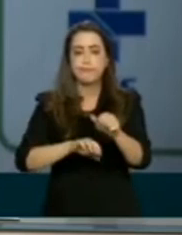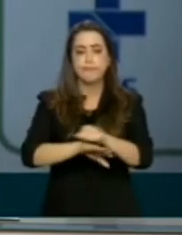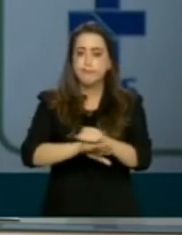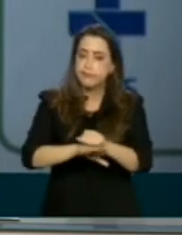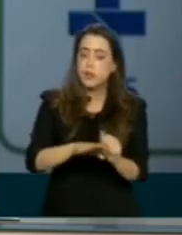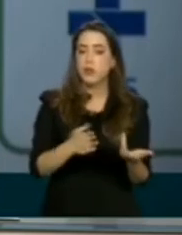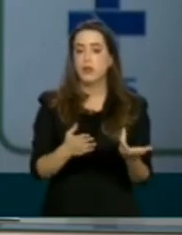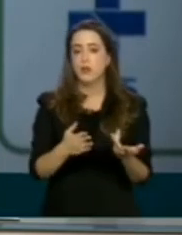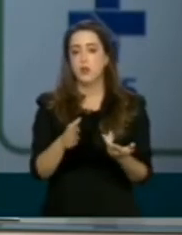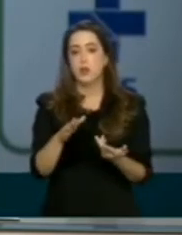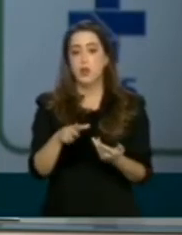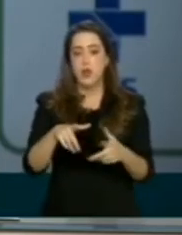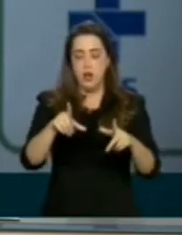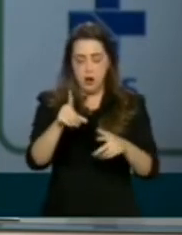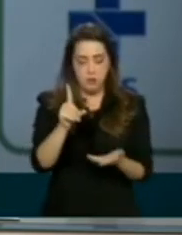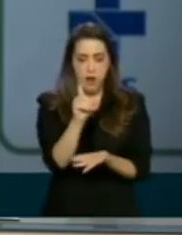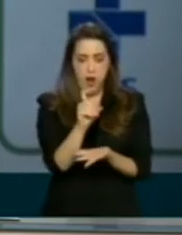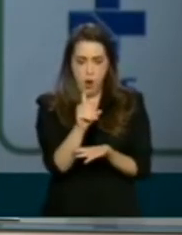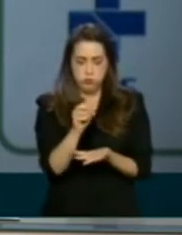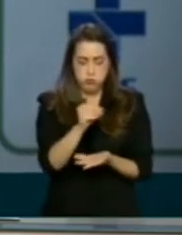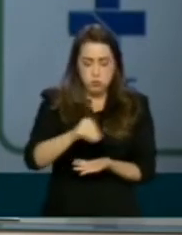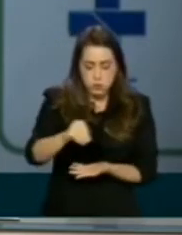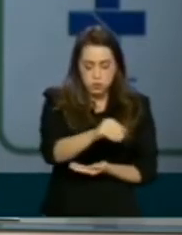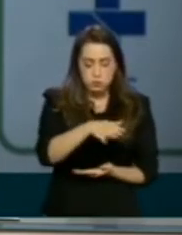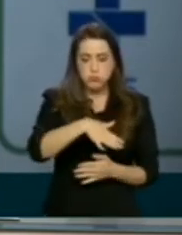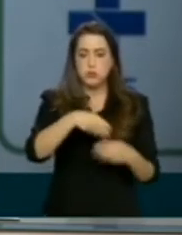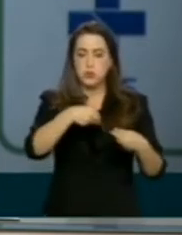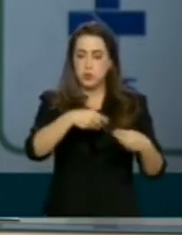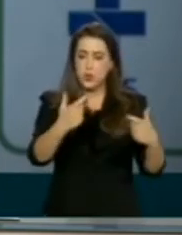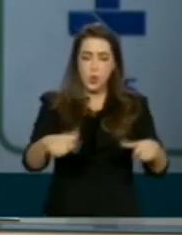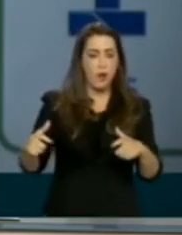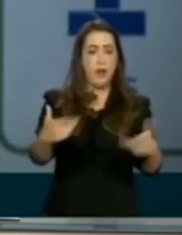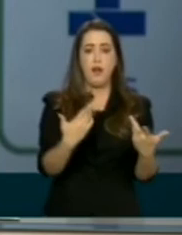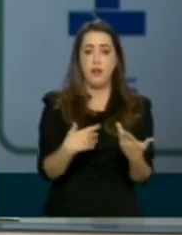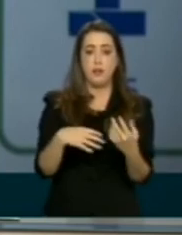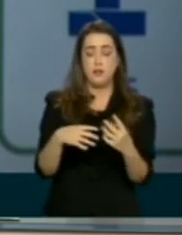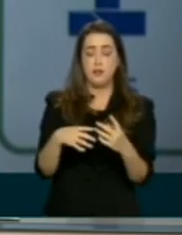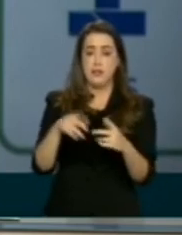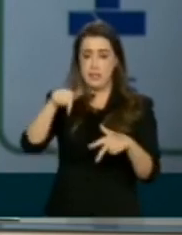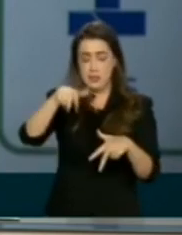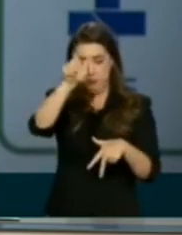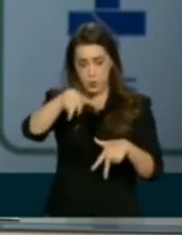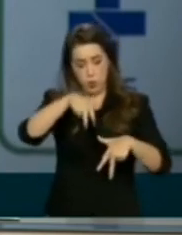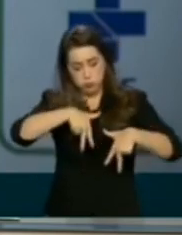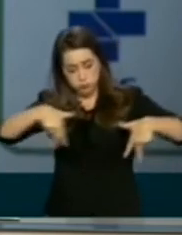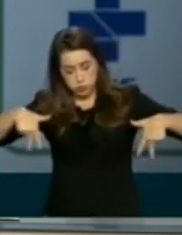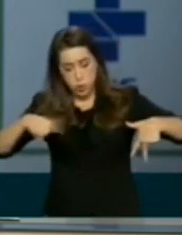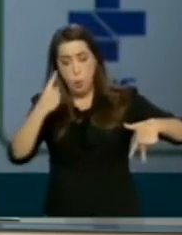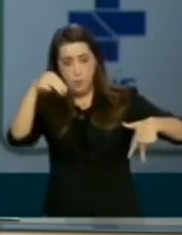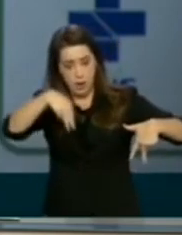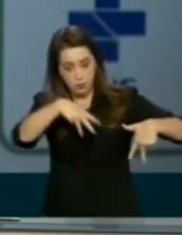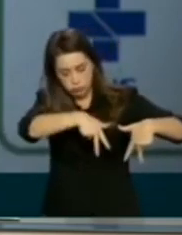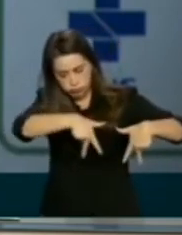né? Higienize as superfícies, né? Mantenham um distanciamento mínimo de um metro, evite aglomeração.